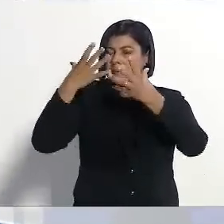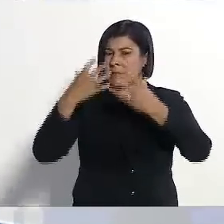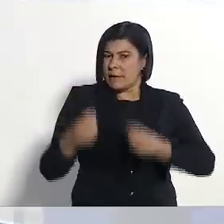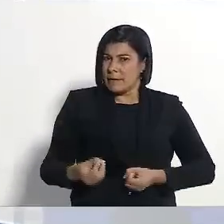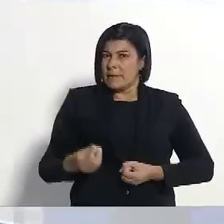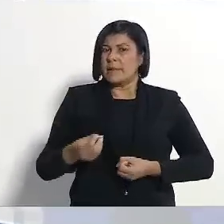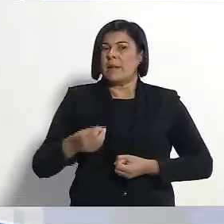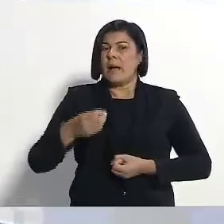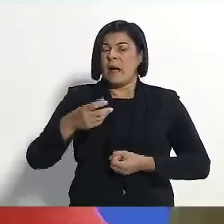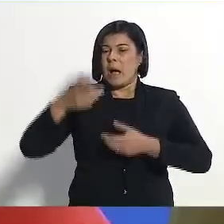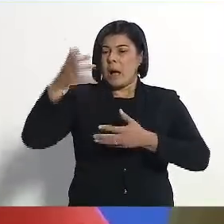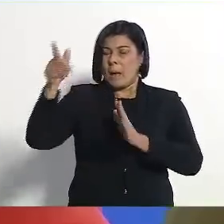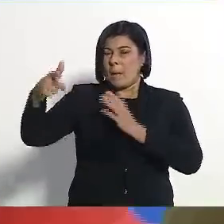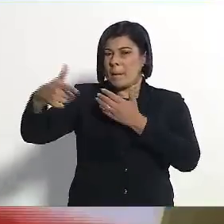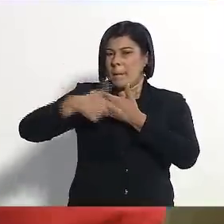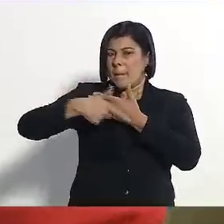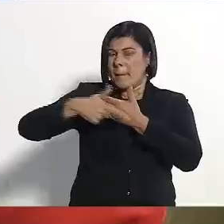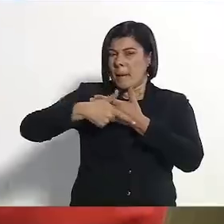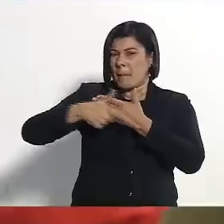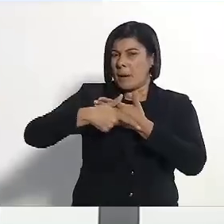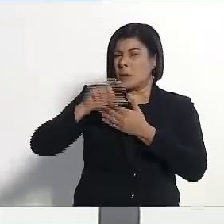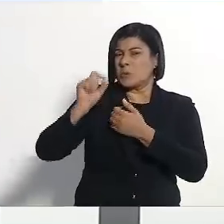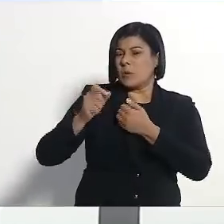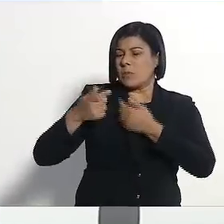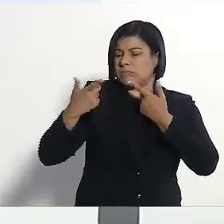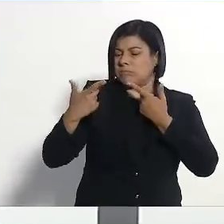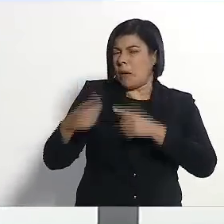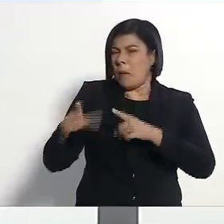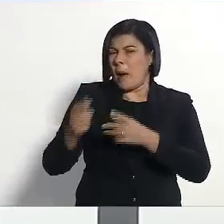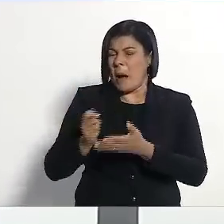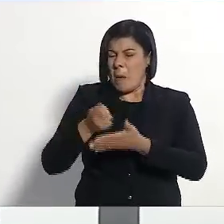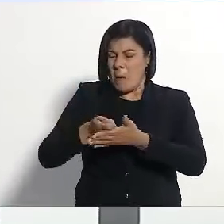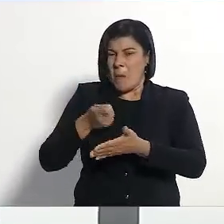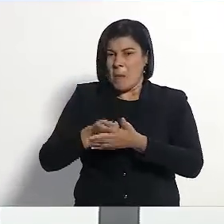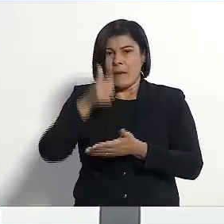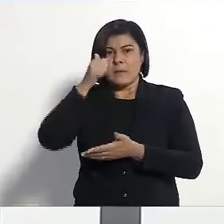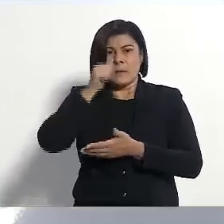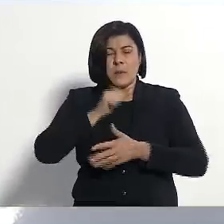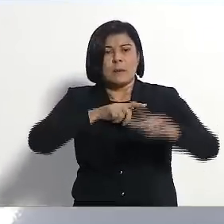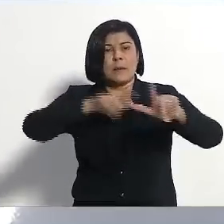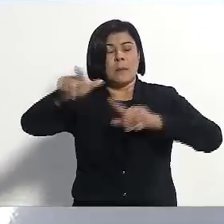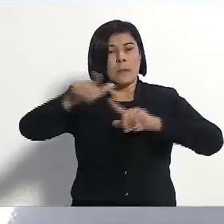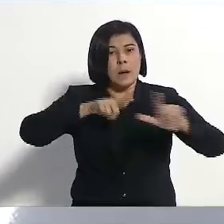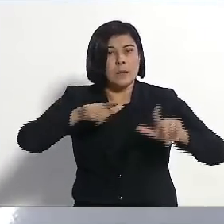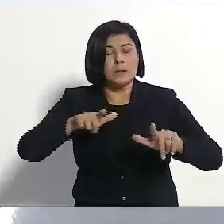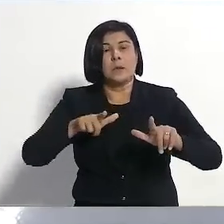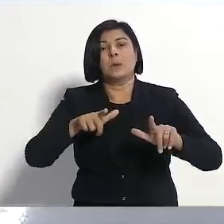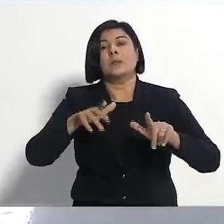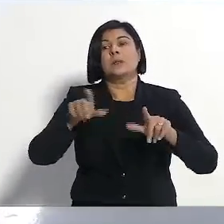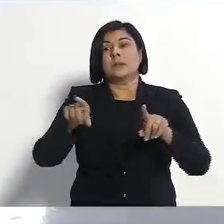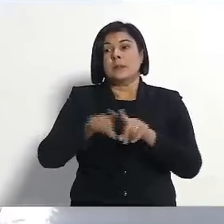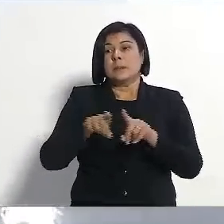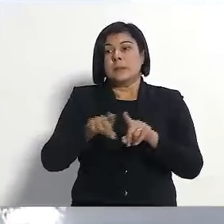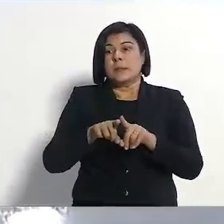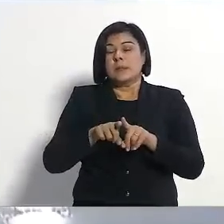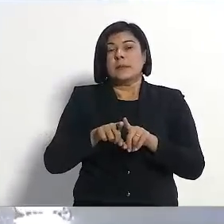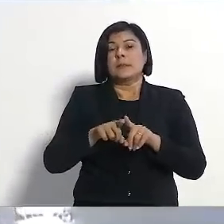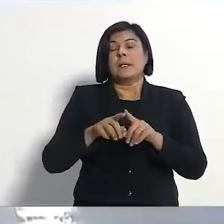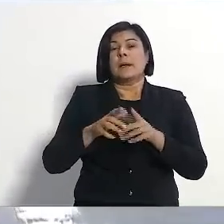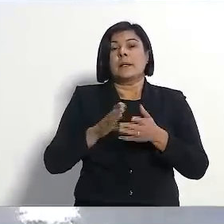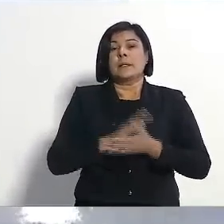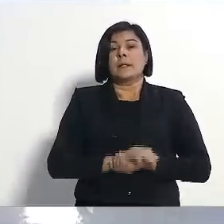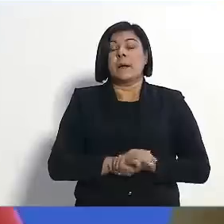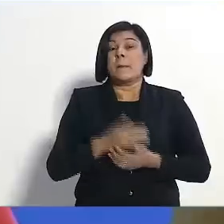papel de opressora, opressora das mulheres, opressora dos trabalhadores, defensora do latifundiário.